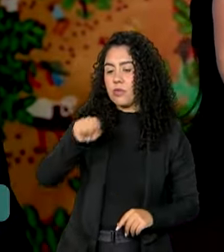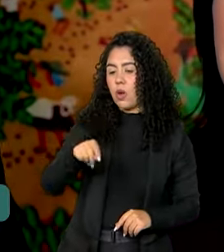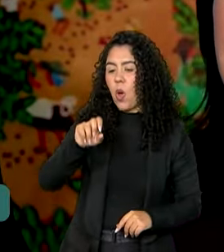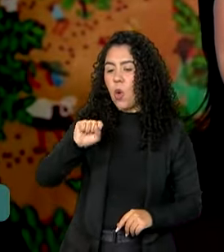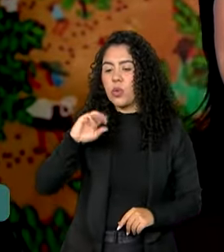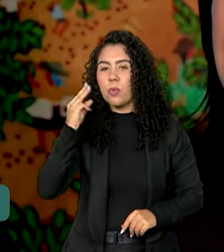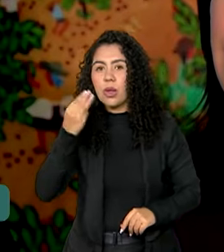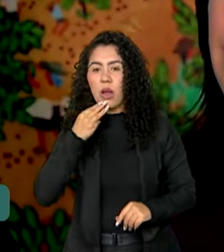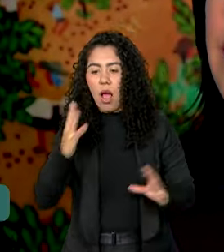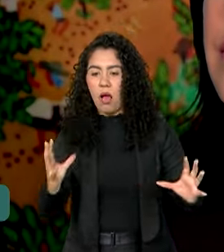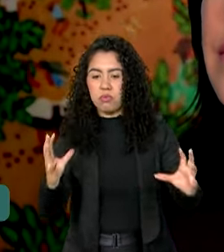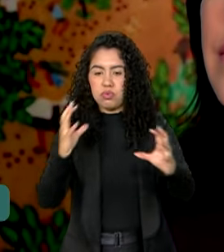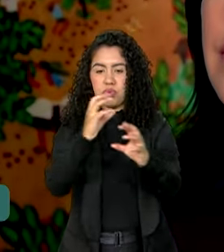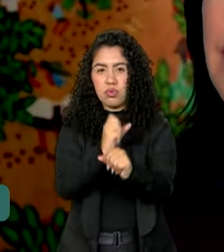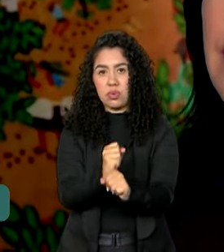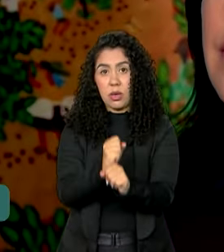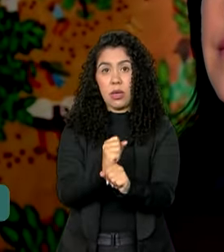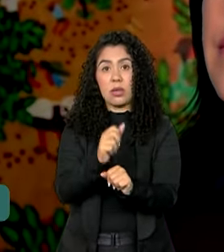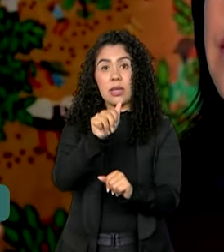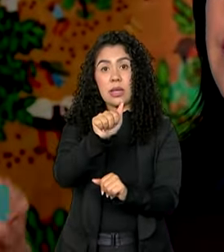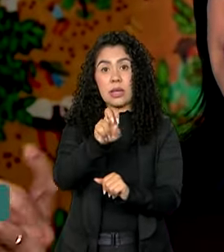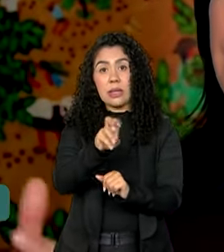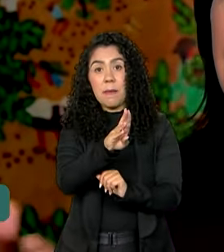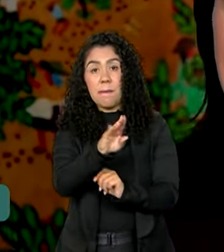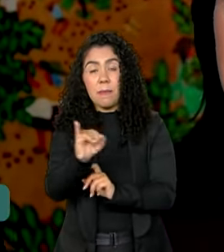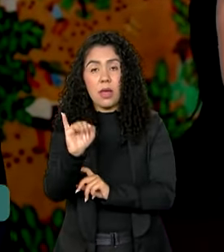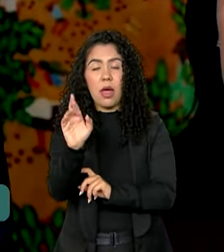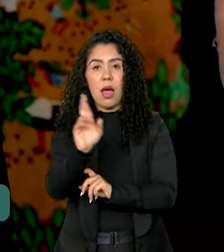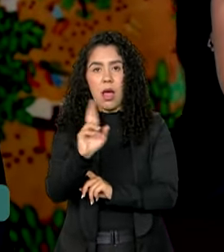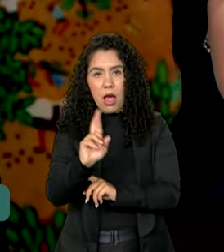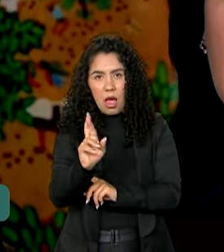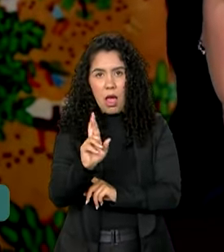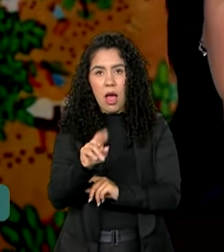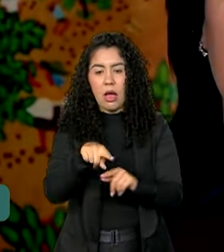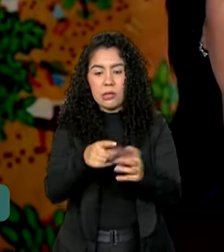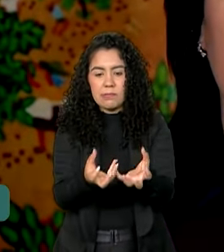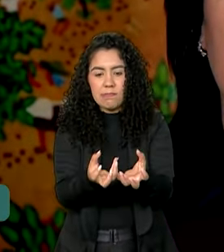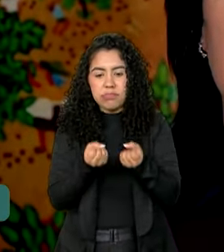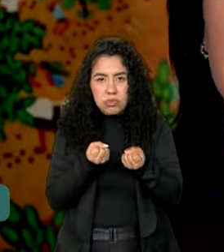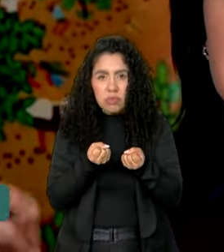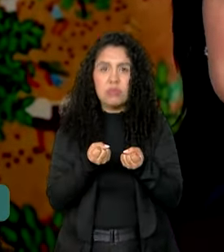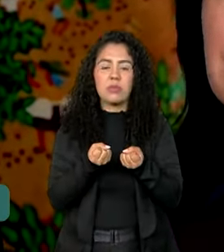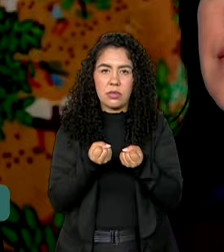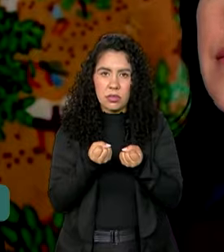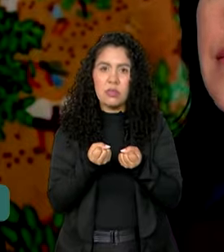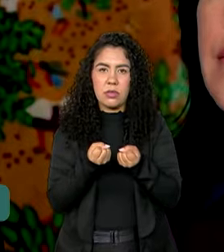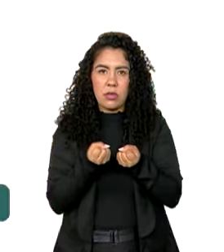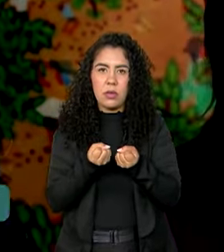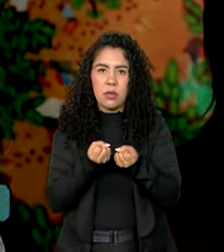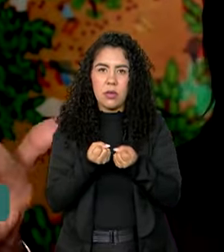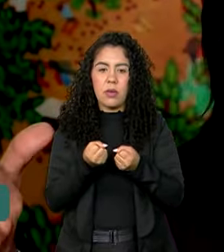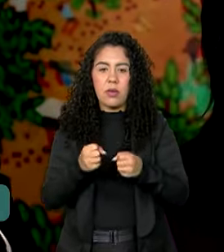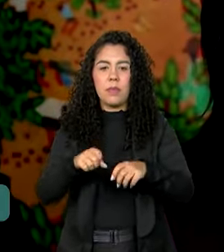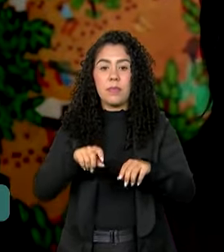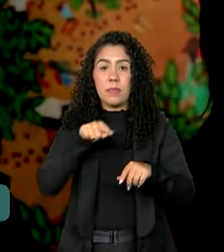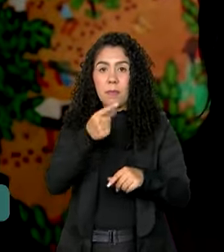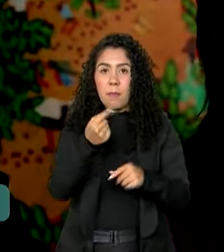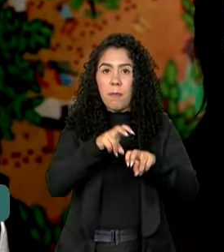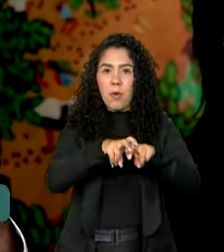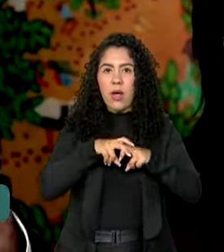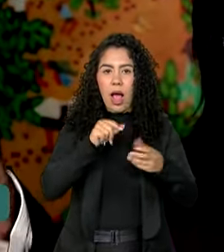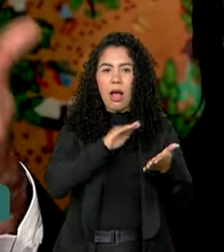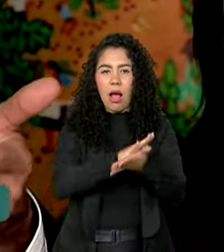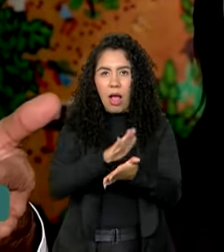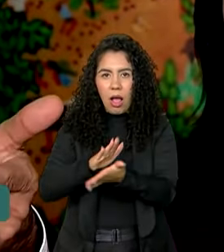de contingenciamento em virtude da receita. Essas informações